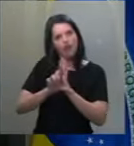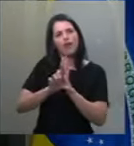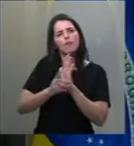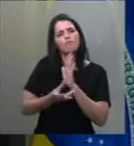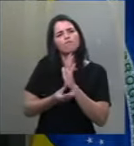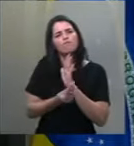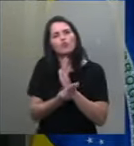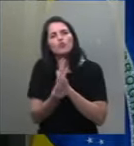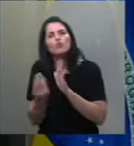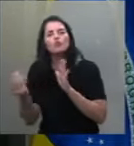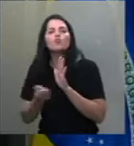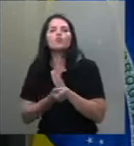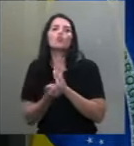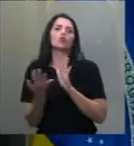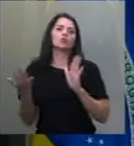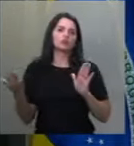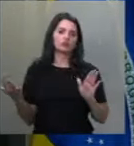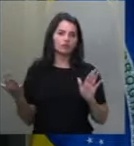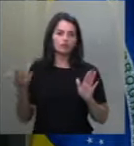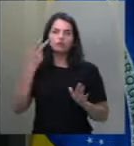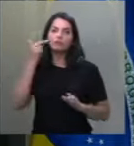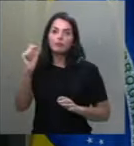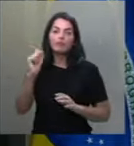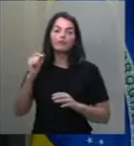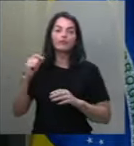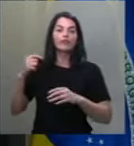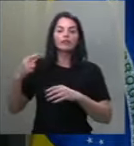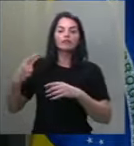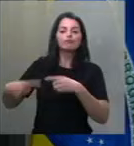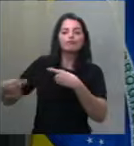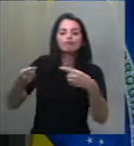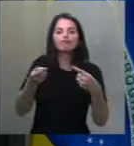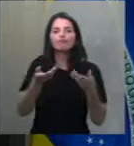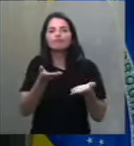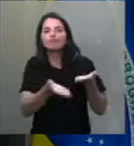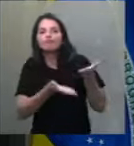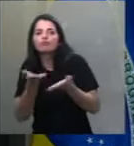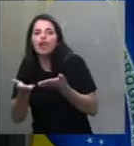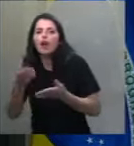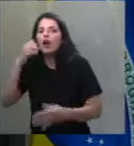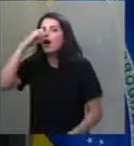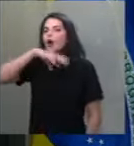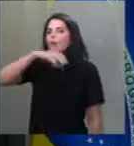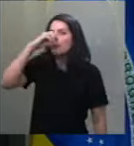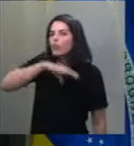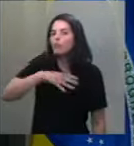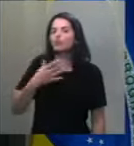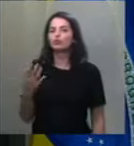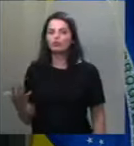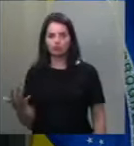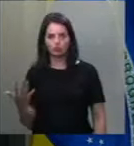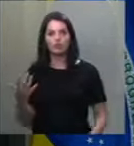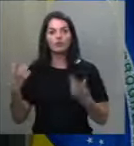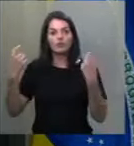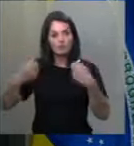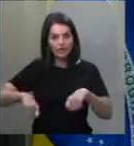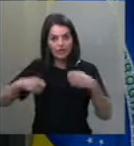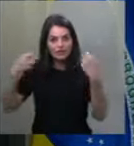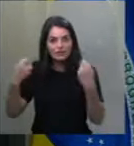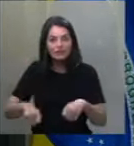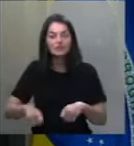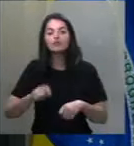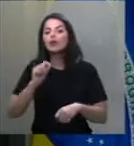em vigor para tratar de eventuais abusos cometidos que devem ser